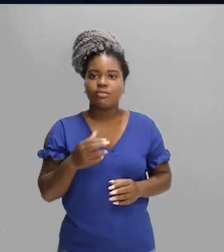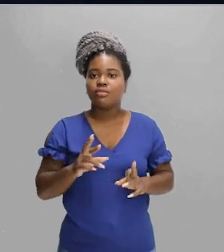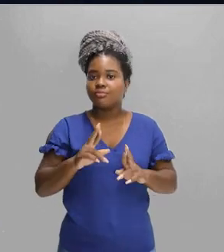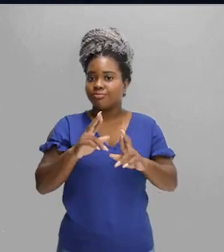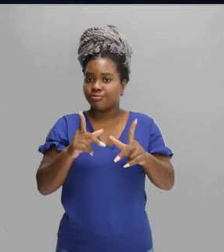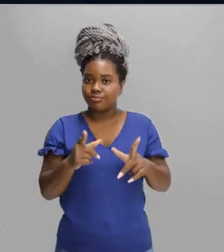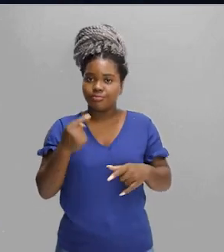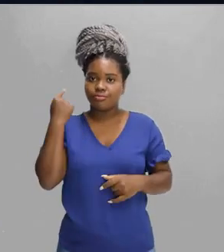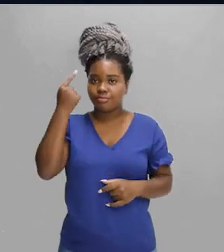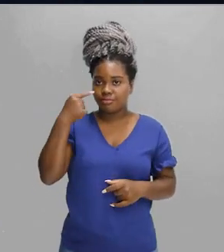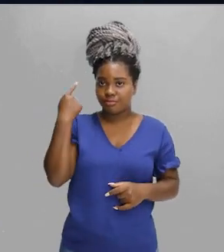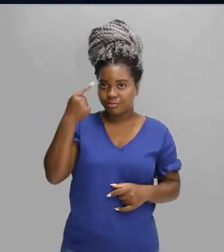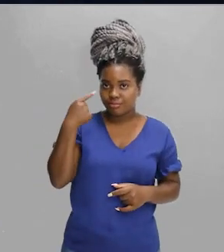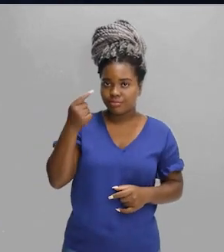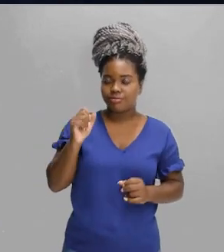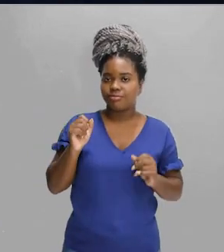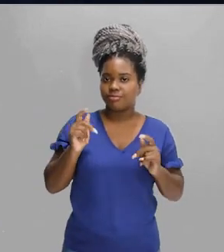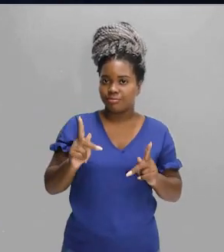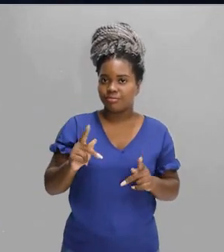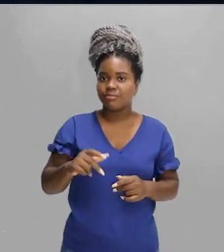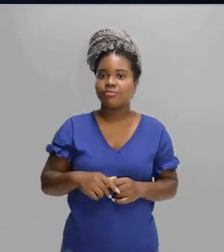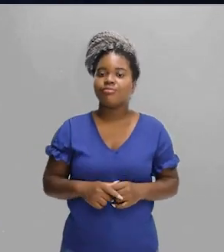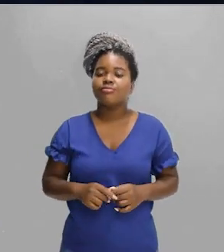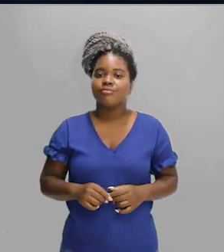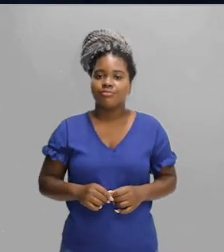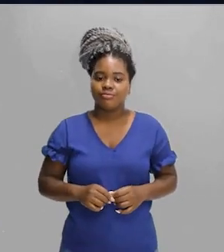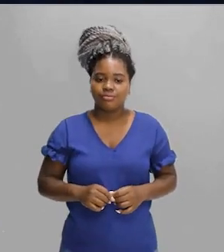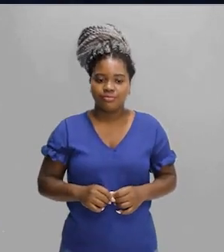também ela deriva do latim.